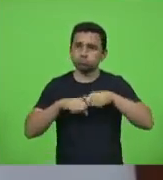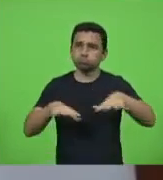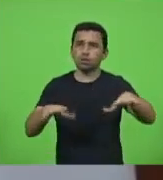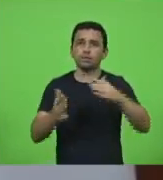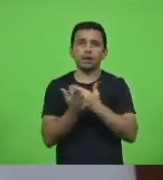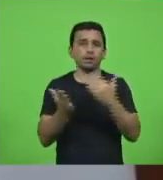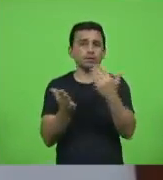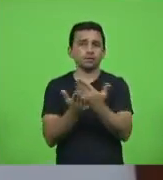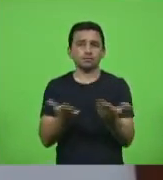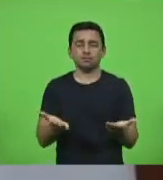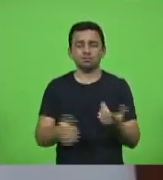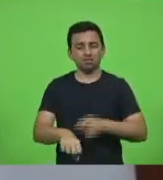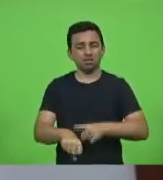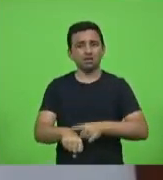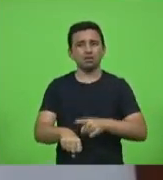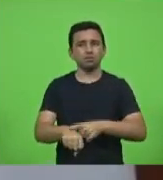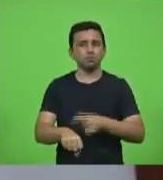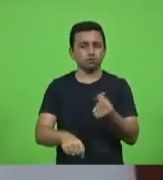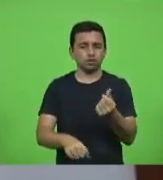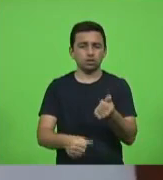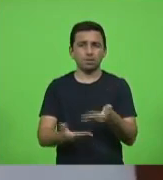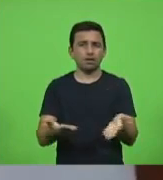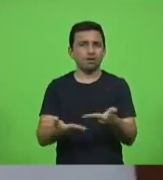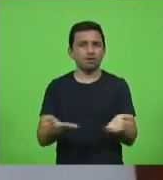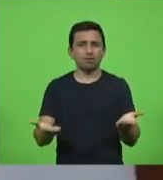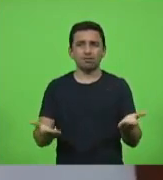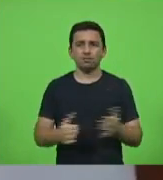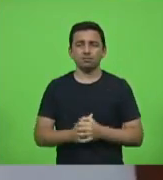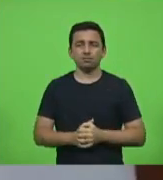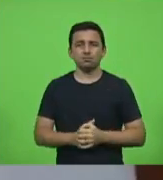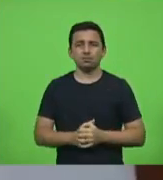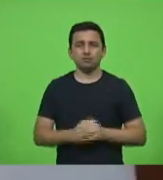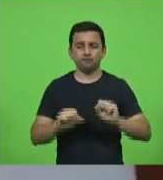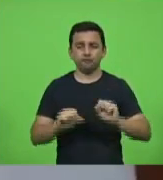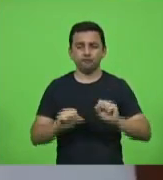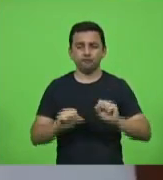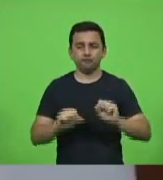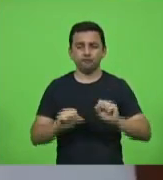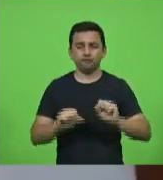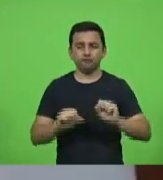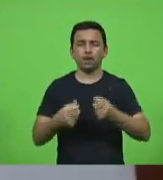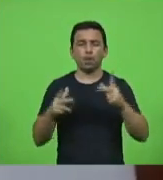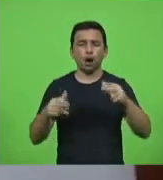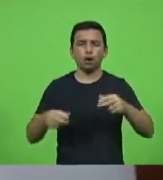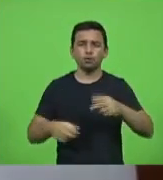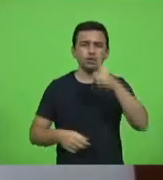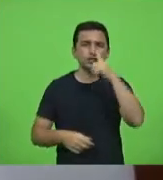jogar tempo e dinheiro fora, é energia gasta fora, Maurício.